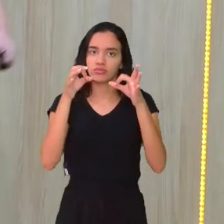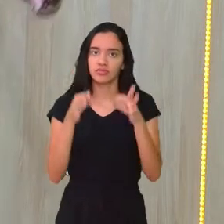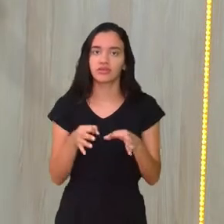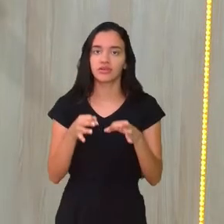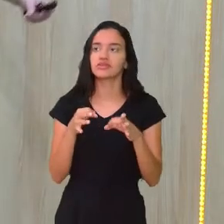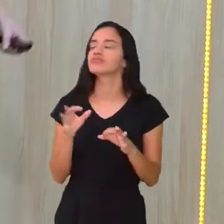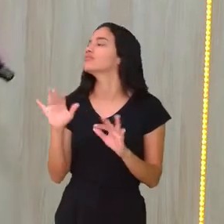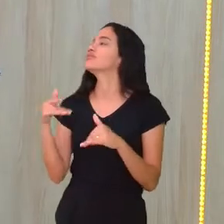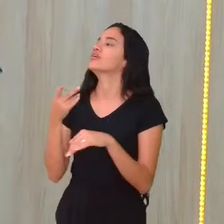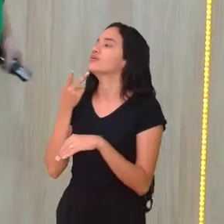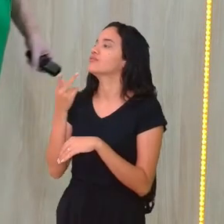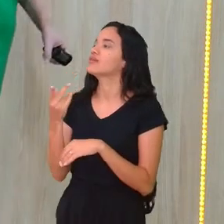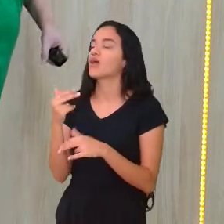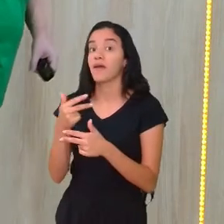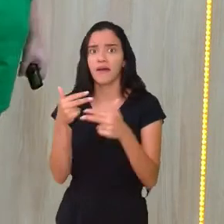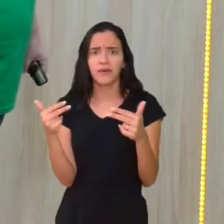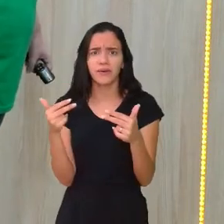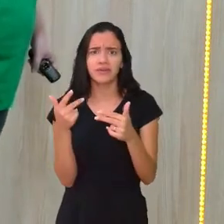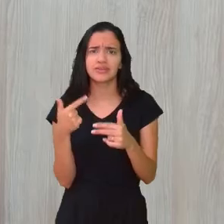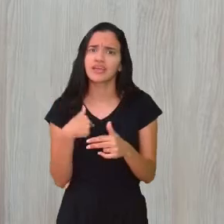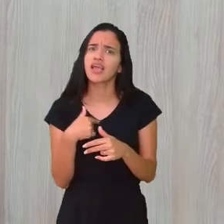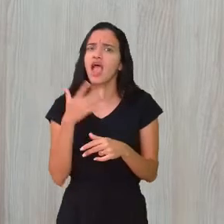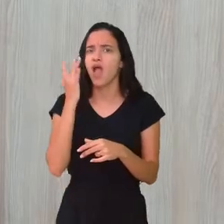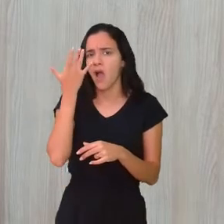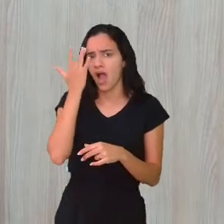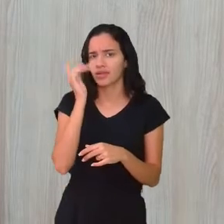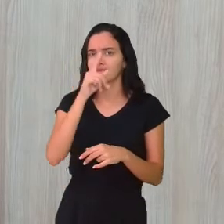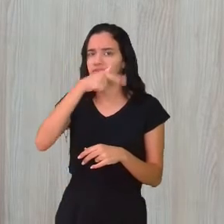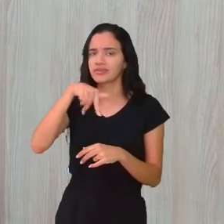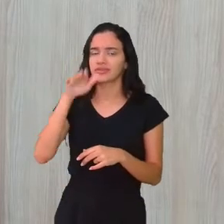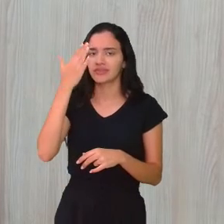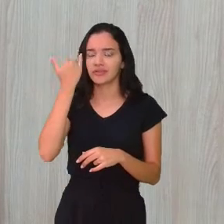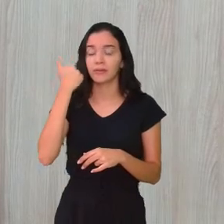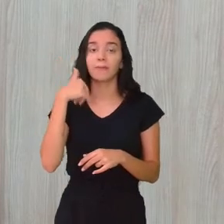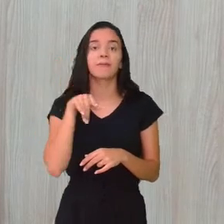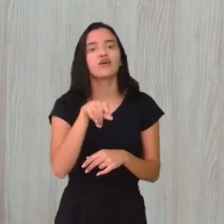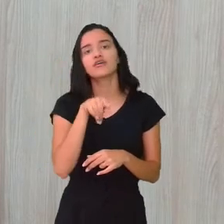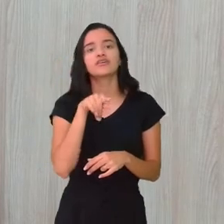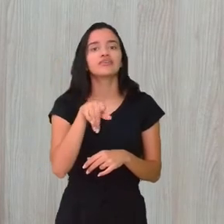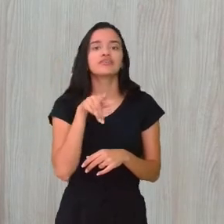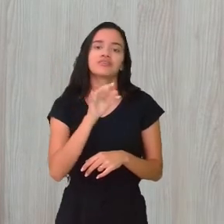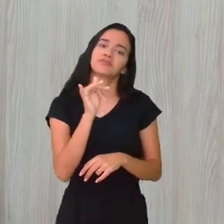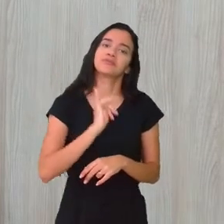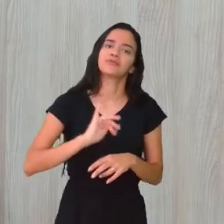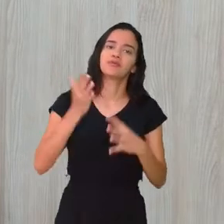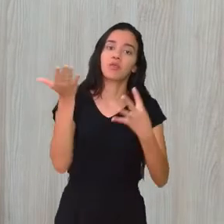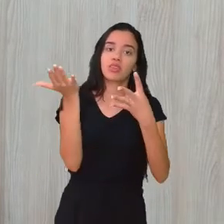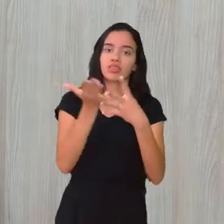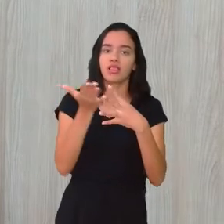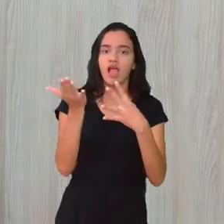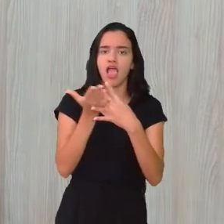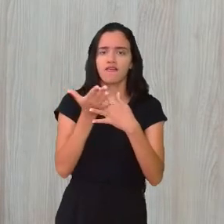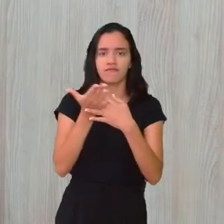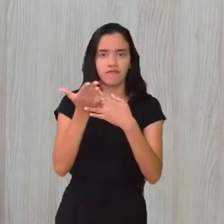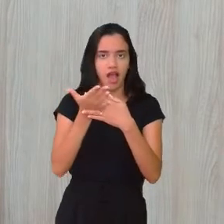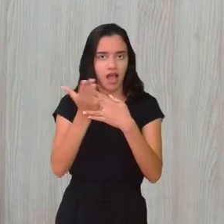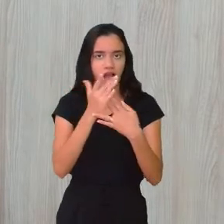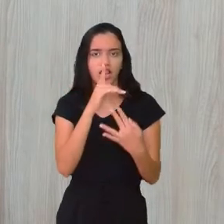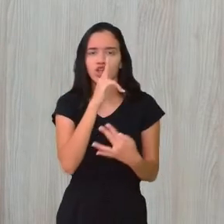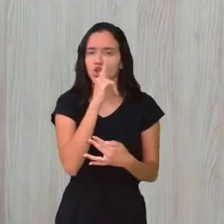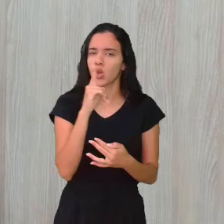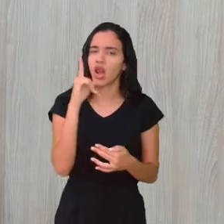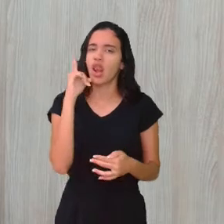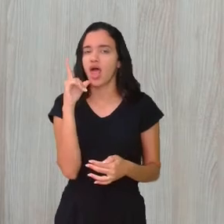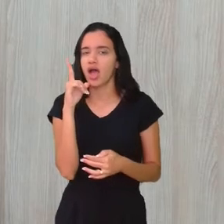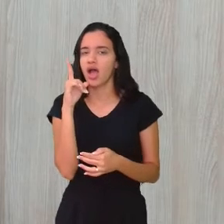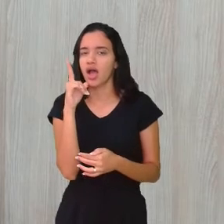Diga aí. Quer ver uma coisa que eu acho que eles vão saber? Quando vocês estão aí na hora do intervalo, na hora do lanche, na hora de